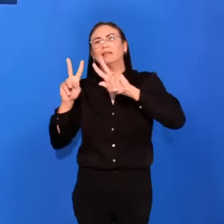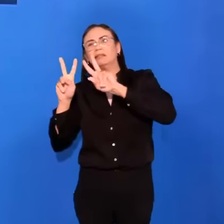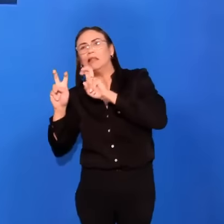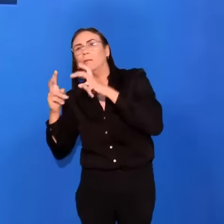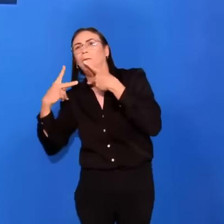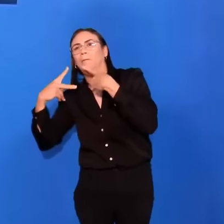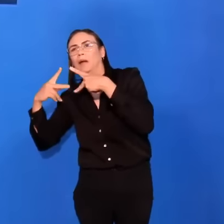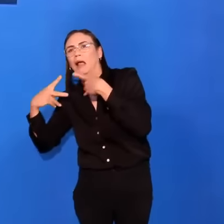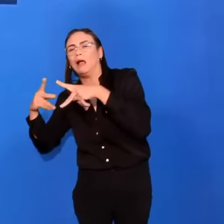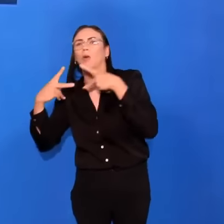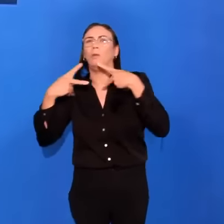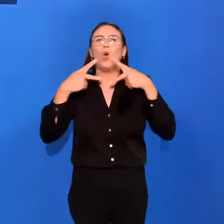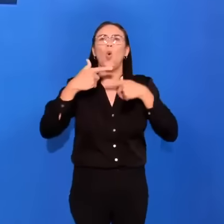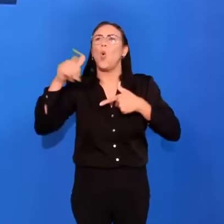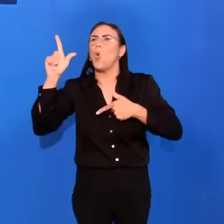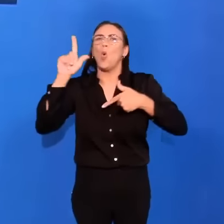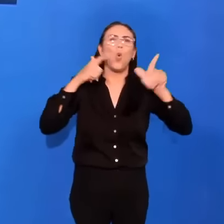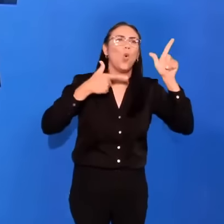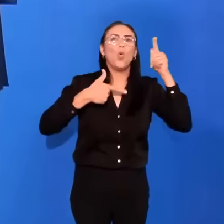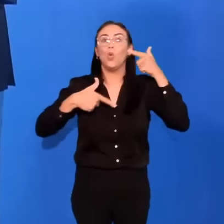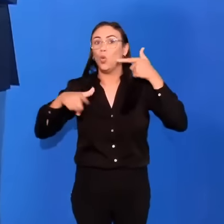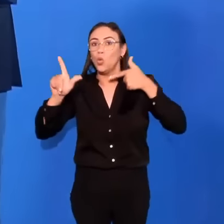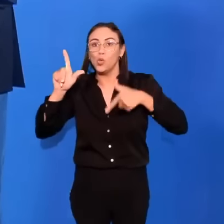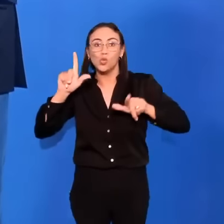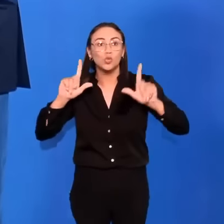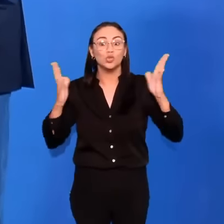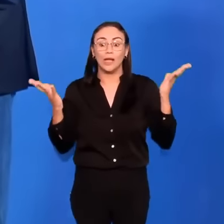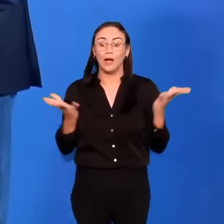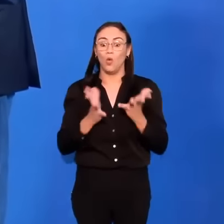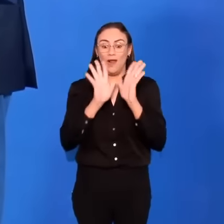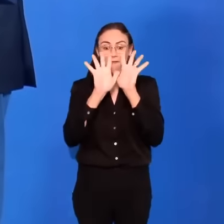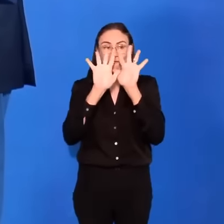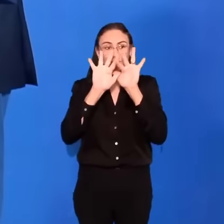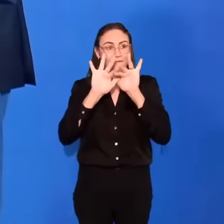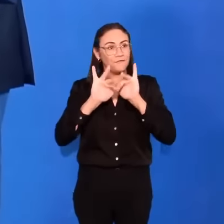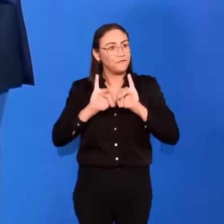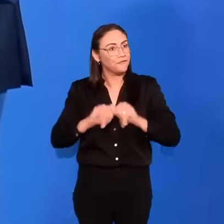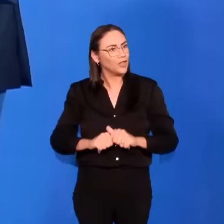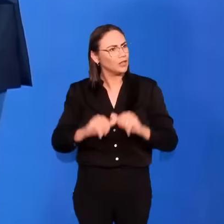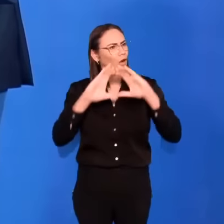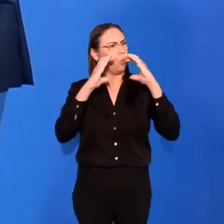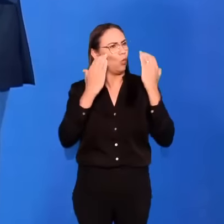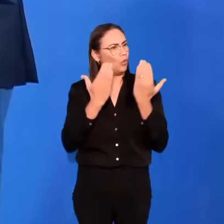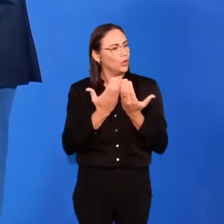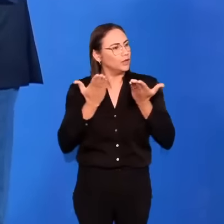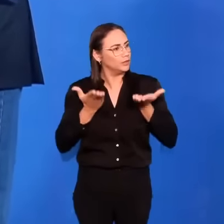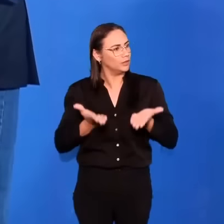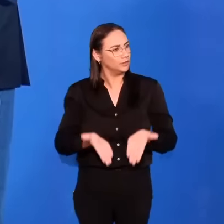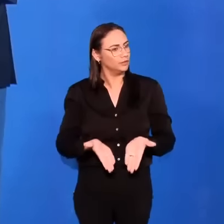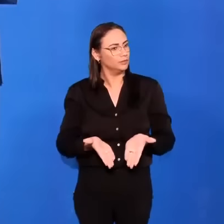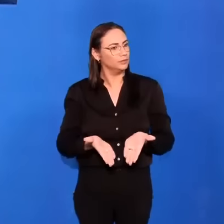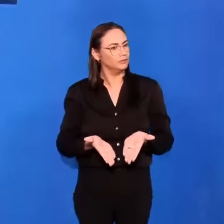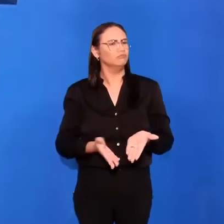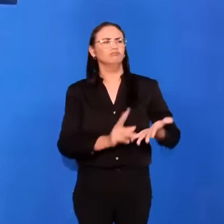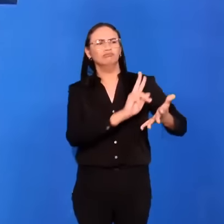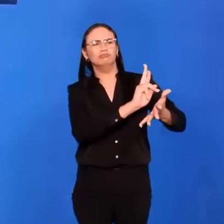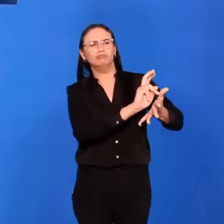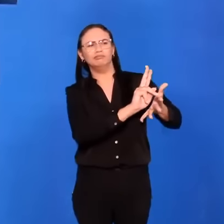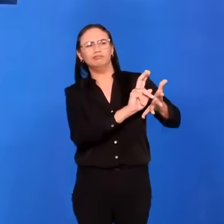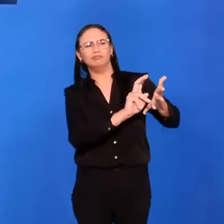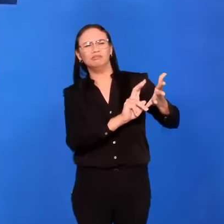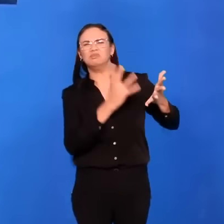para pregar para vocês esta noite, nesse fechamento de congresso, dos tantos temas